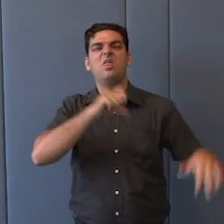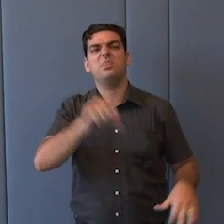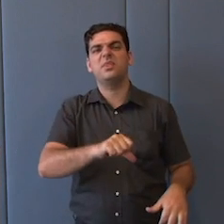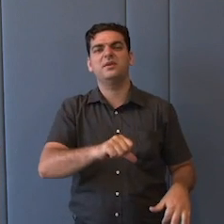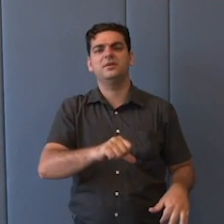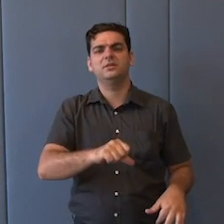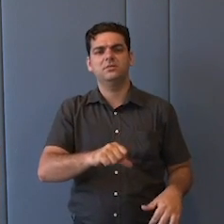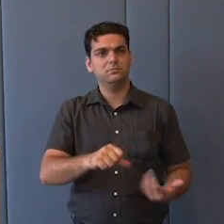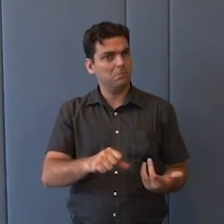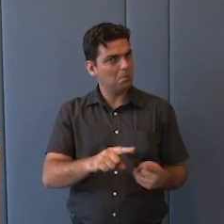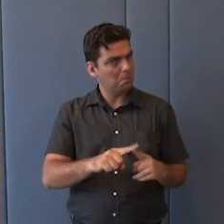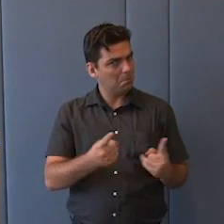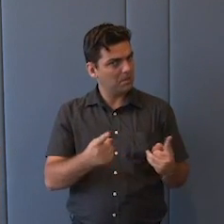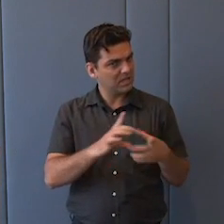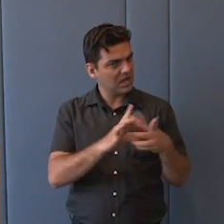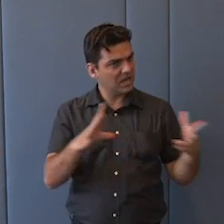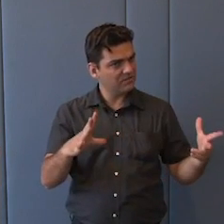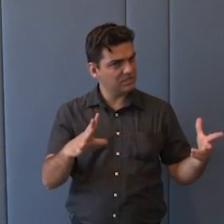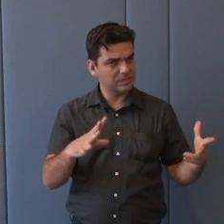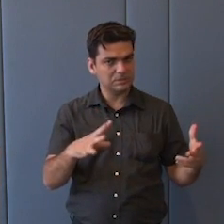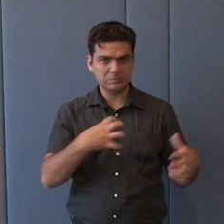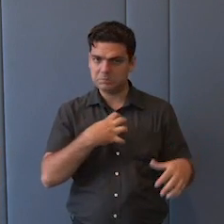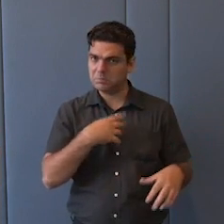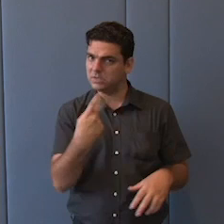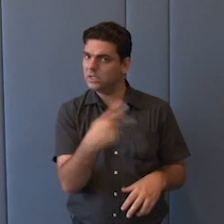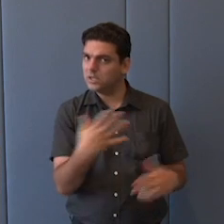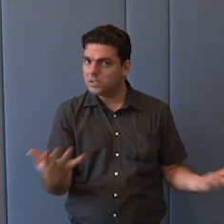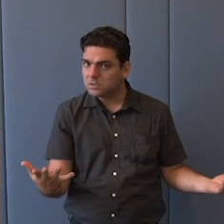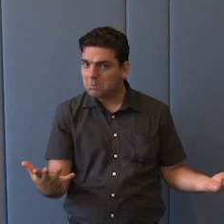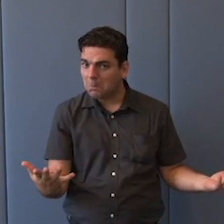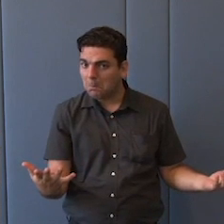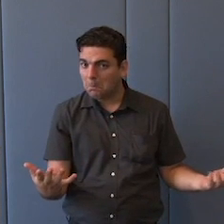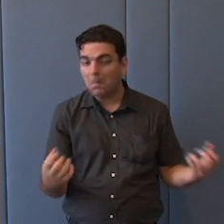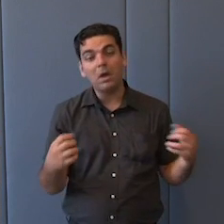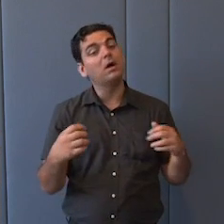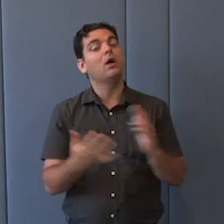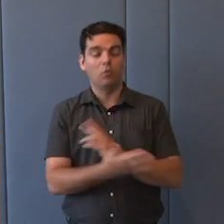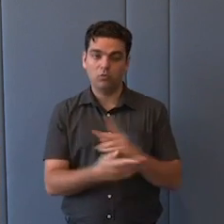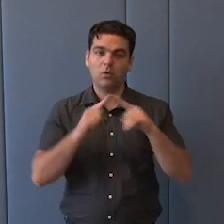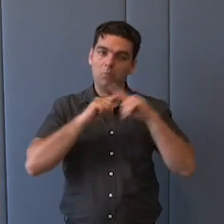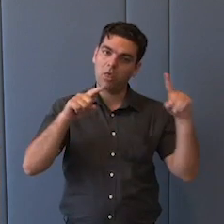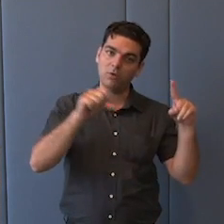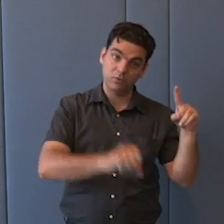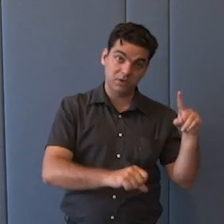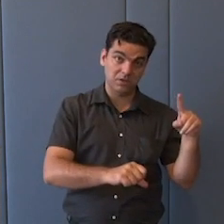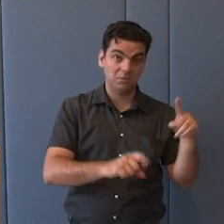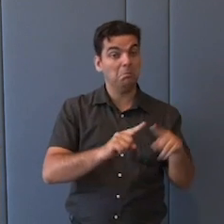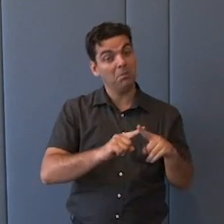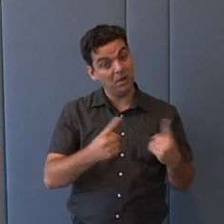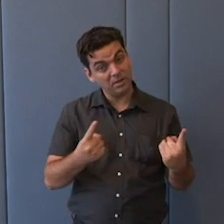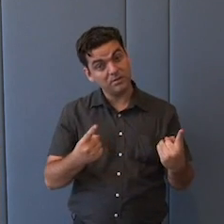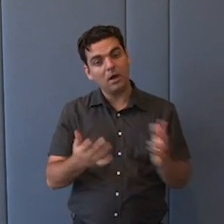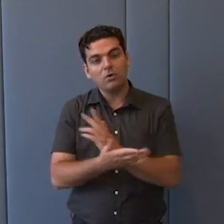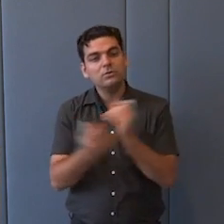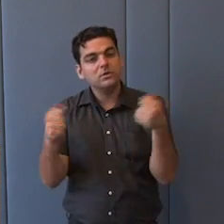ali é que vive essa, hoje, de maneira complexa, de maneira inesperada, a